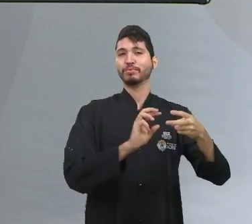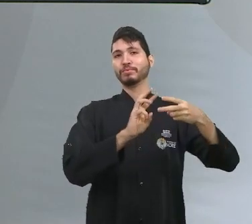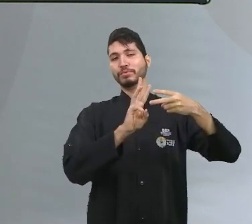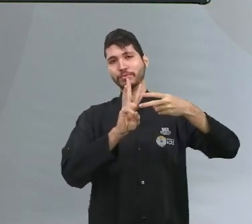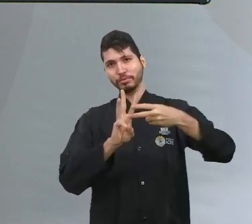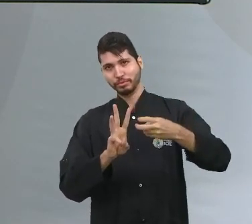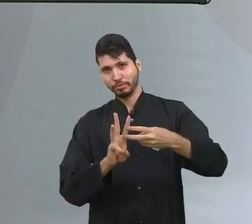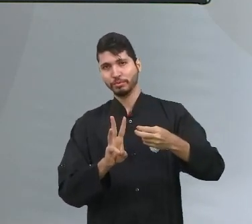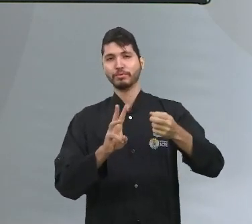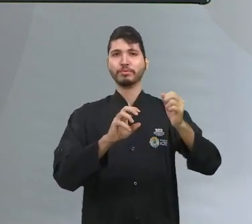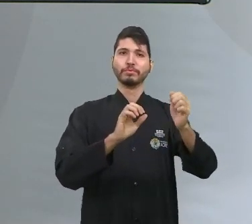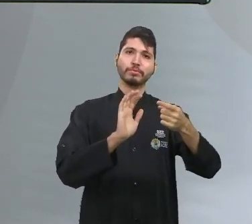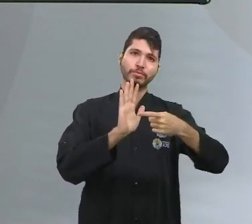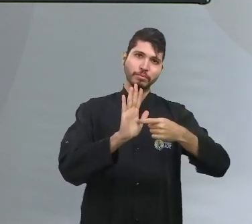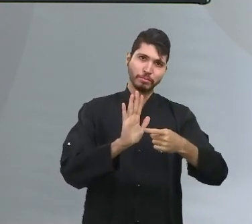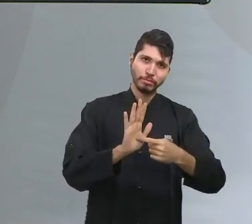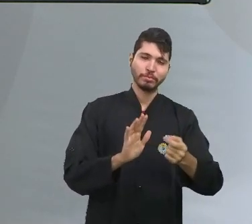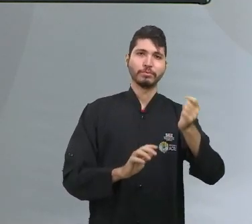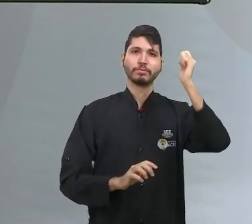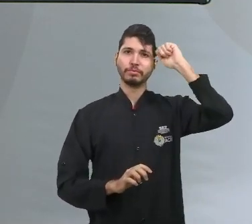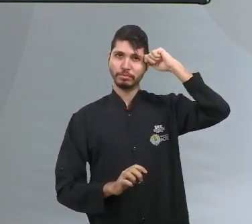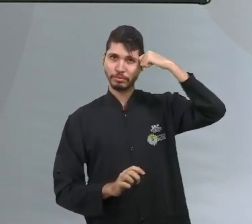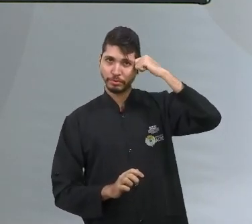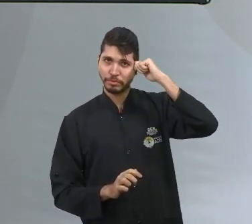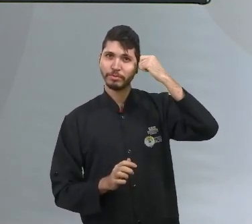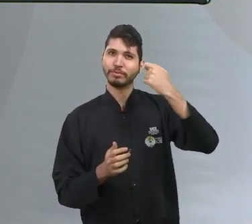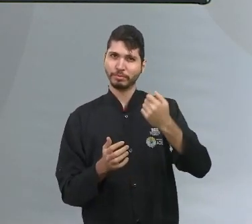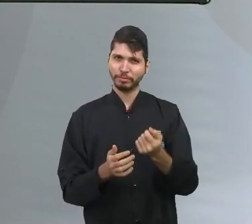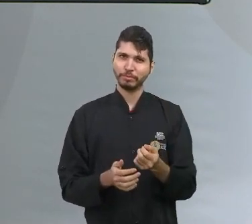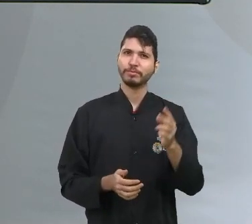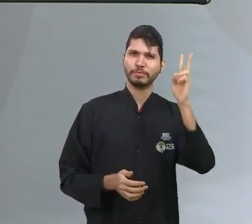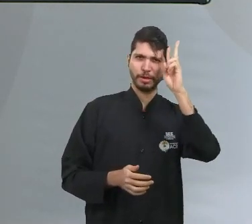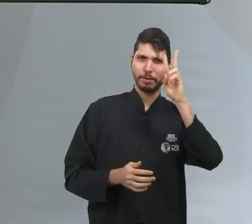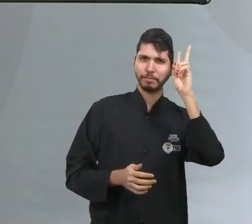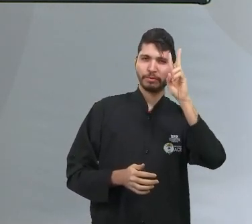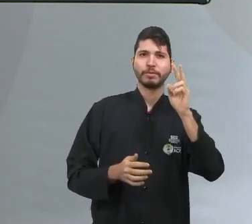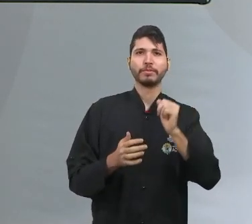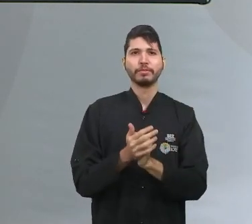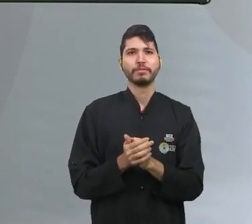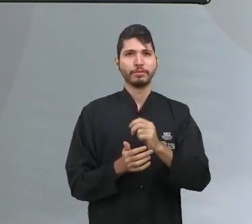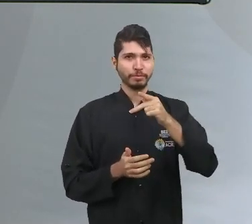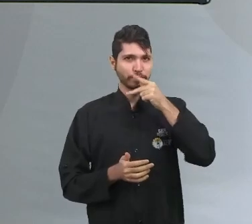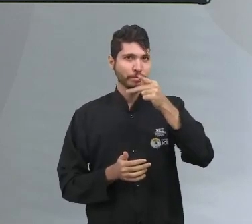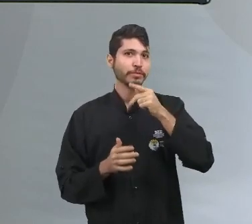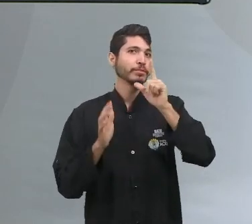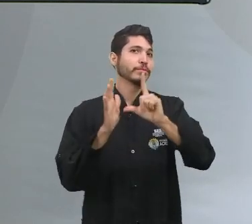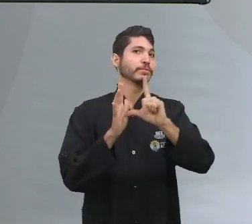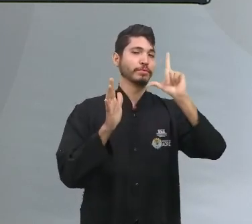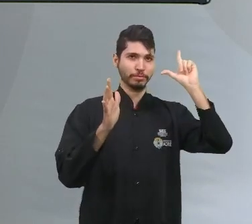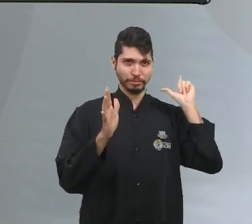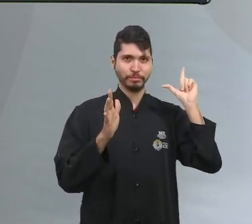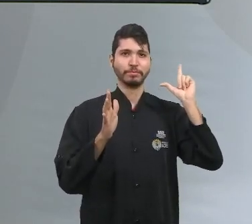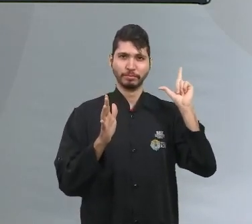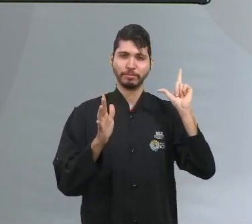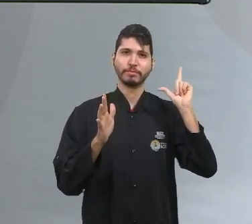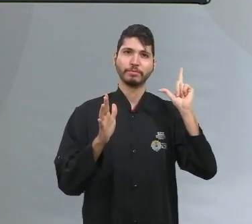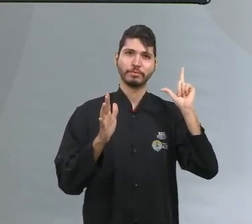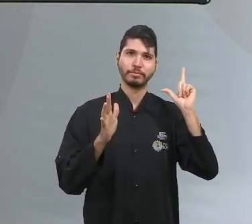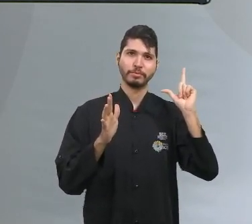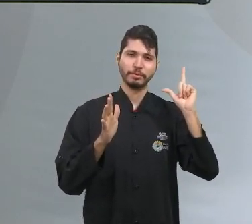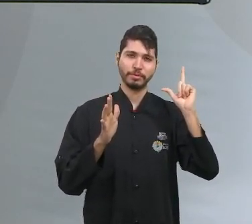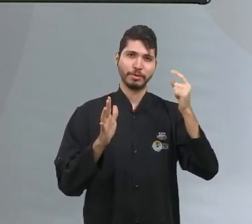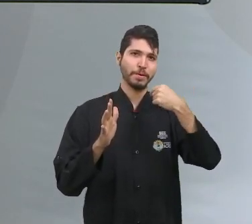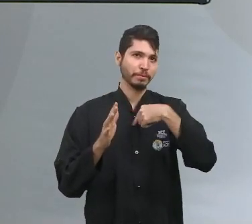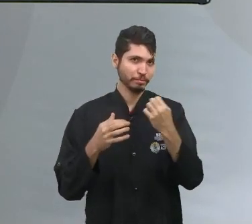negros, conforme eu mencionei na questão anterior. E como eu também mencionei